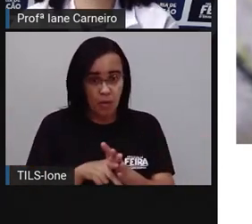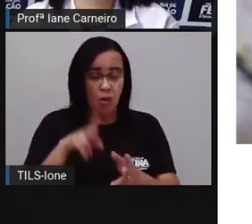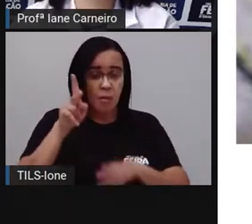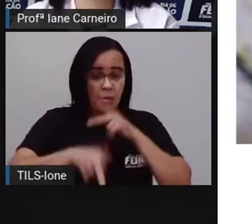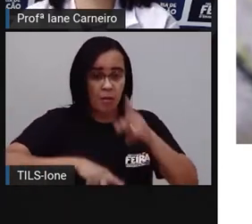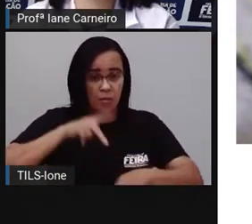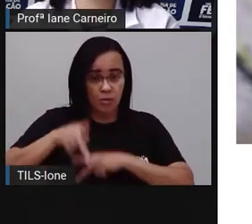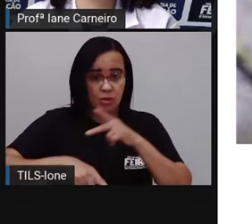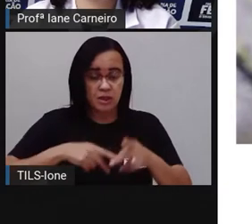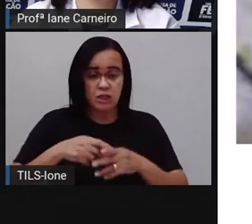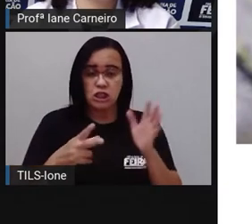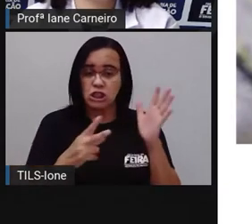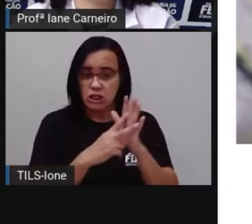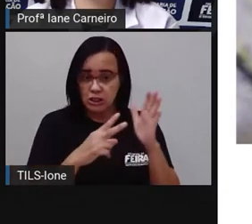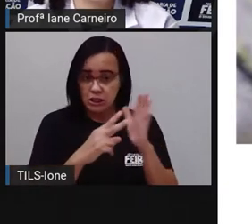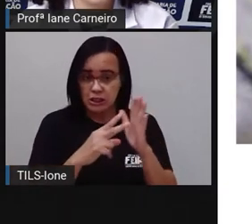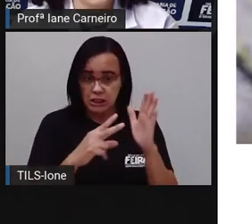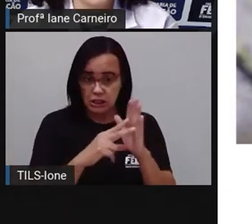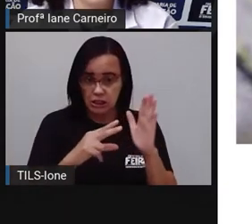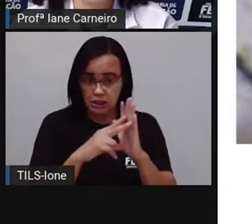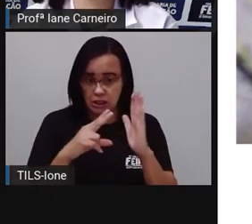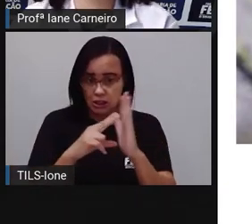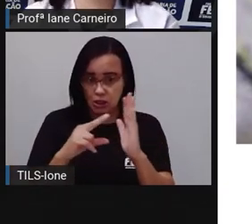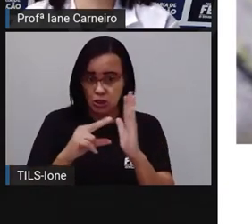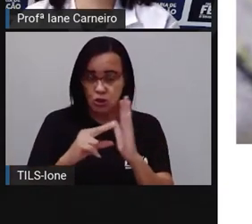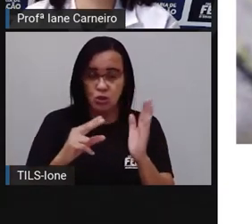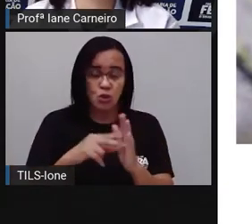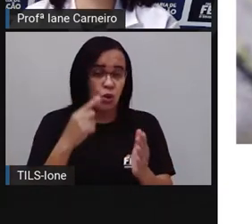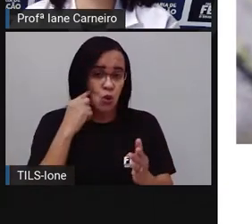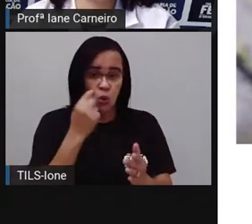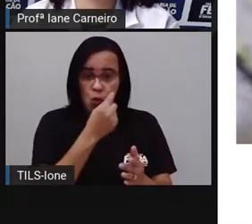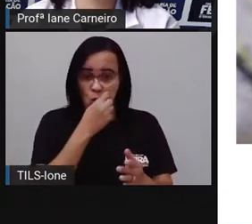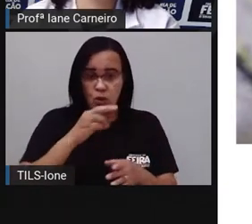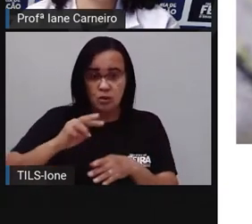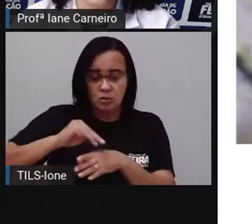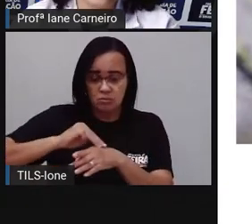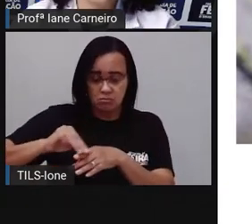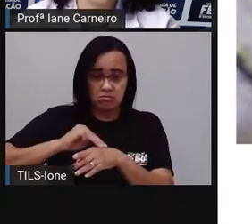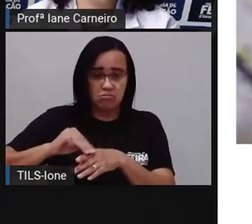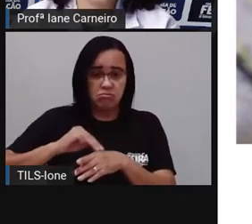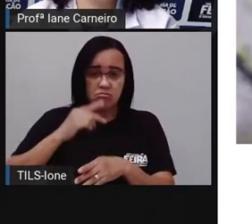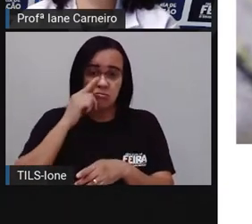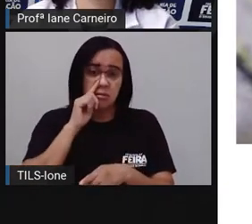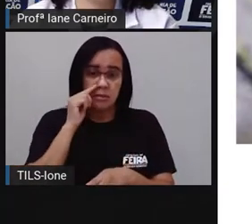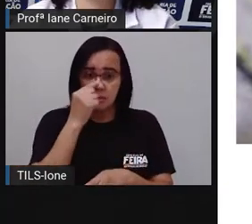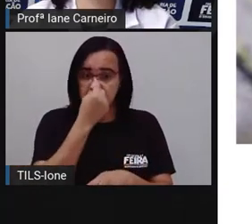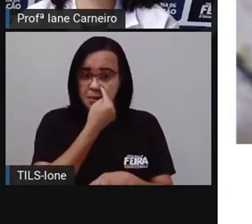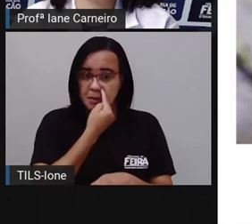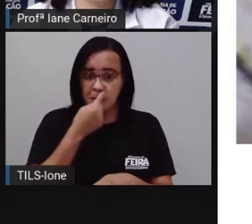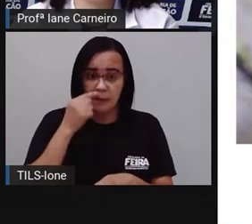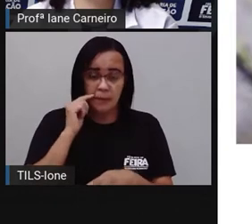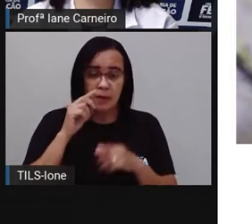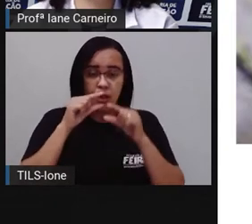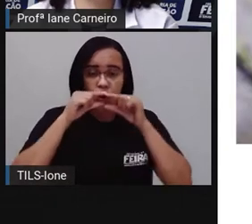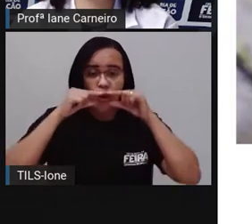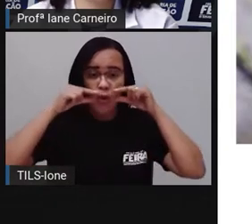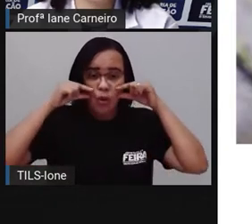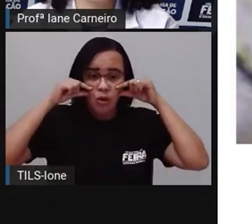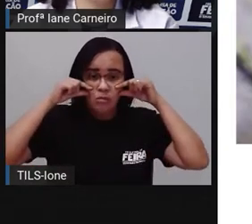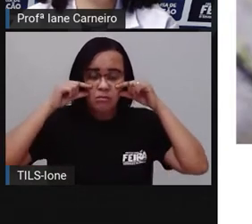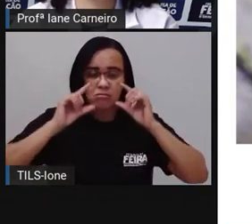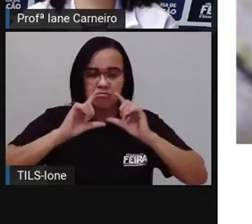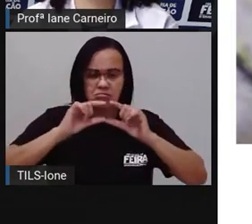né? Os olhos dela são castanhos, o nariz arredondado, né? E os lábios grossos. Então,